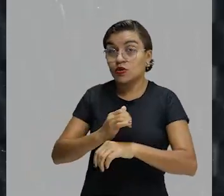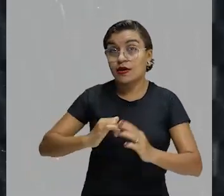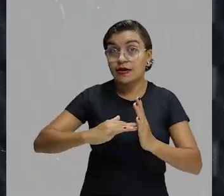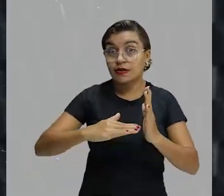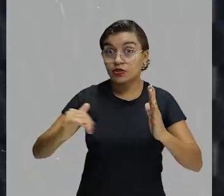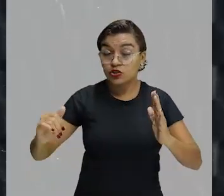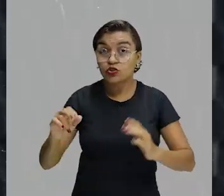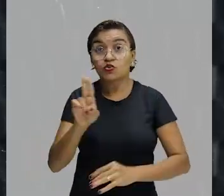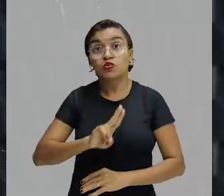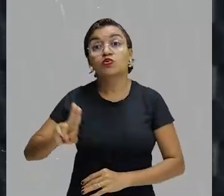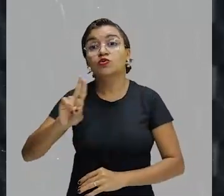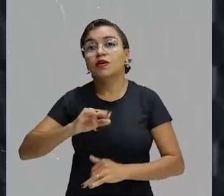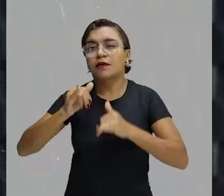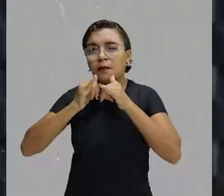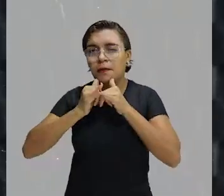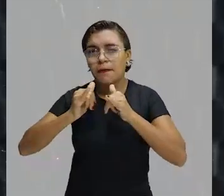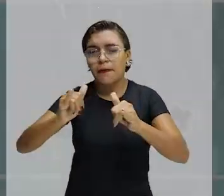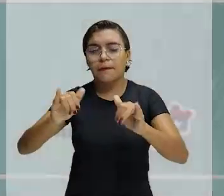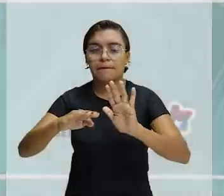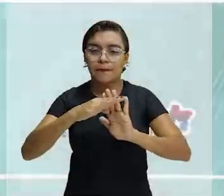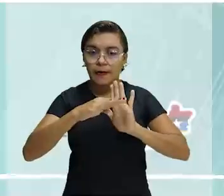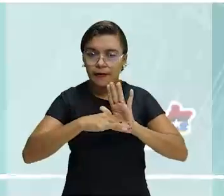muito utilizado nas propagandas.